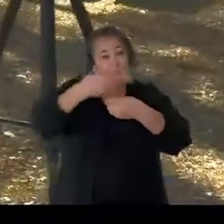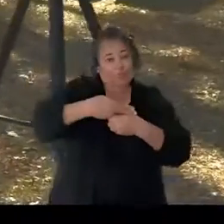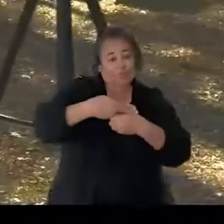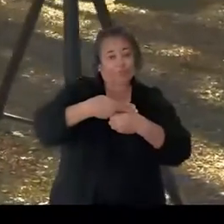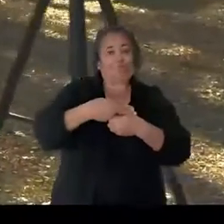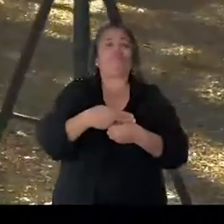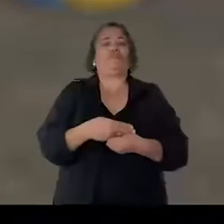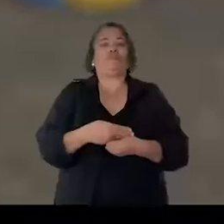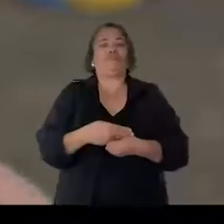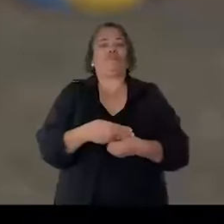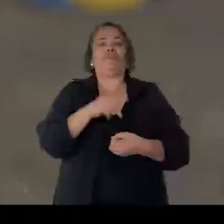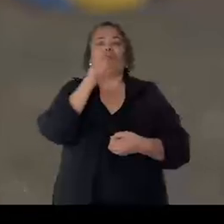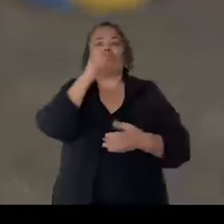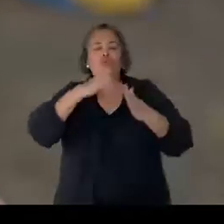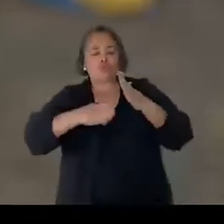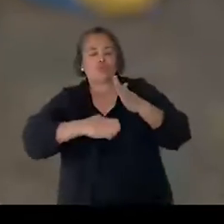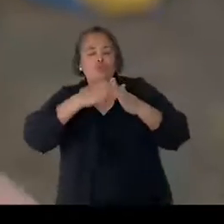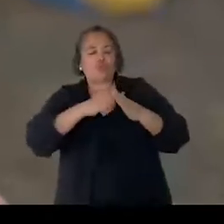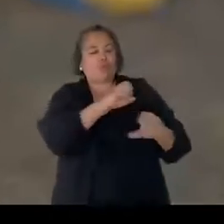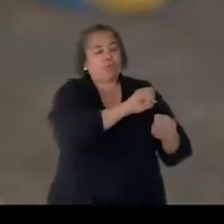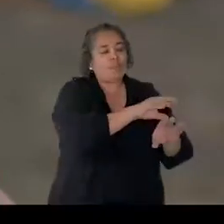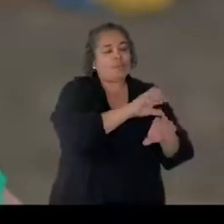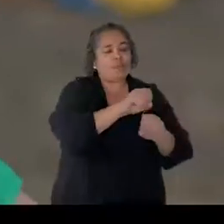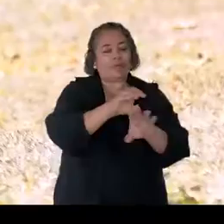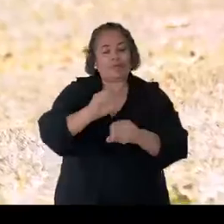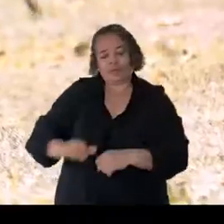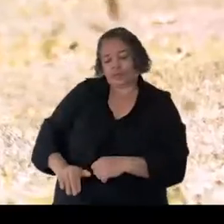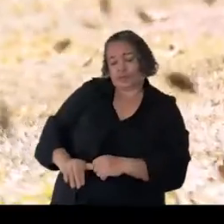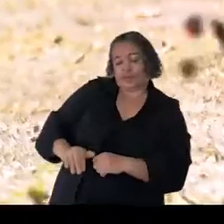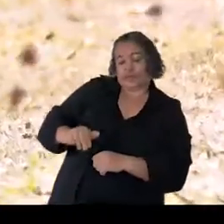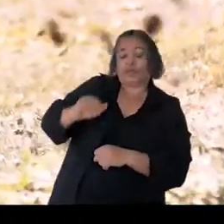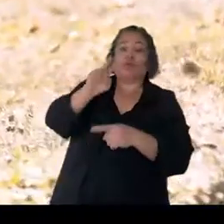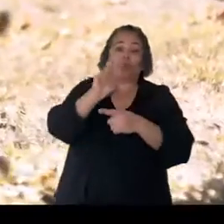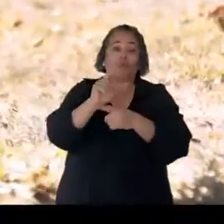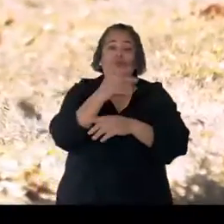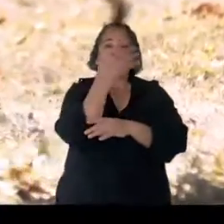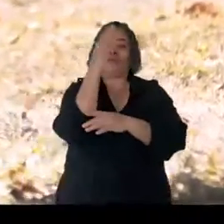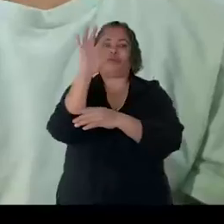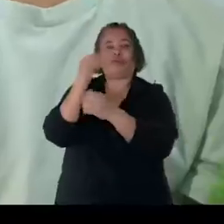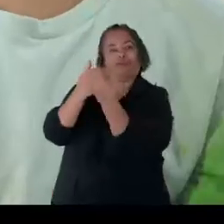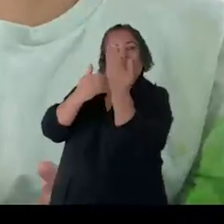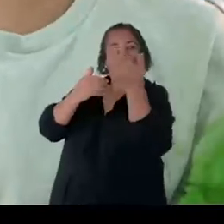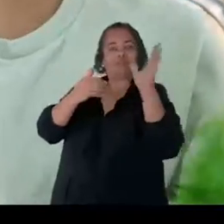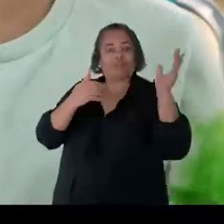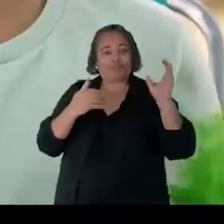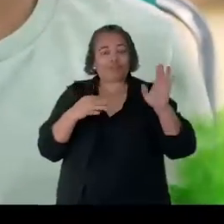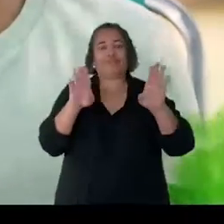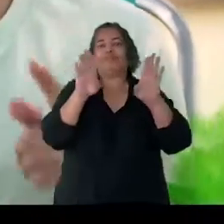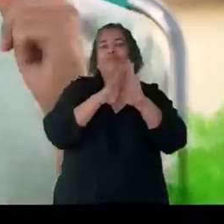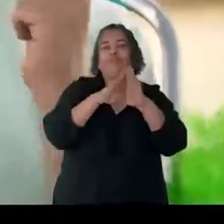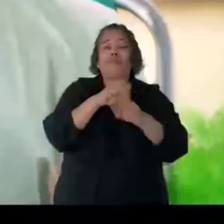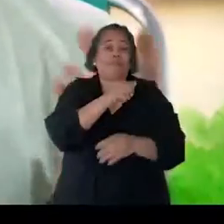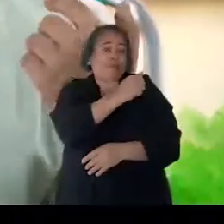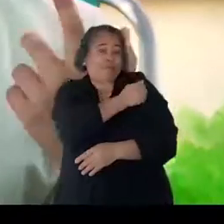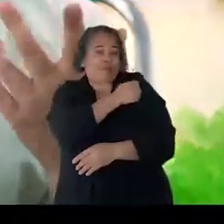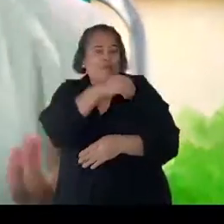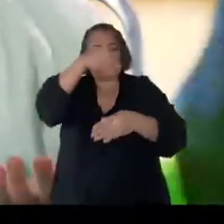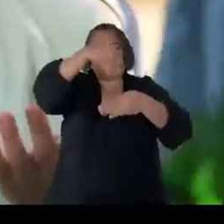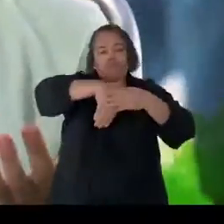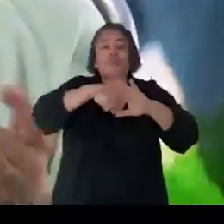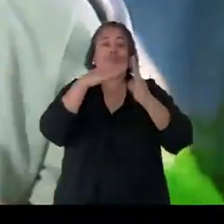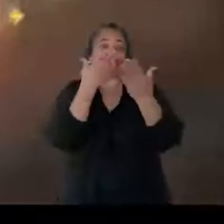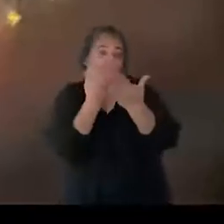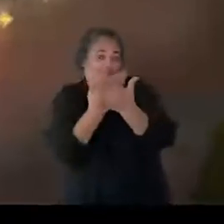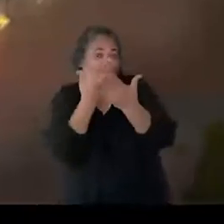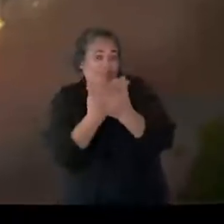Ação! O deval ensina a gente desde pequenininho a cuidar da natureza. Sabia que ele leva do caça ambiental às